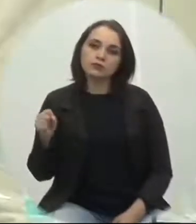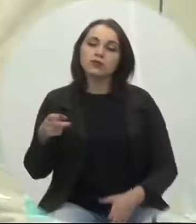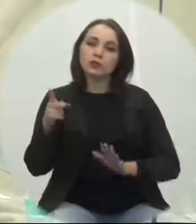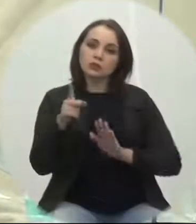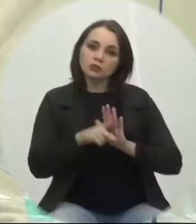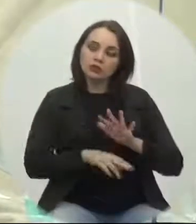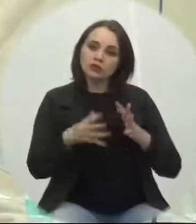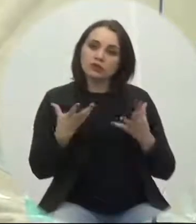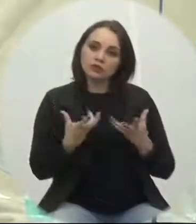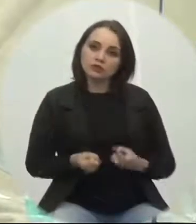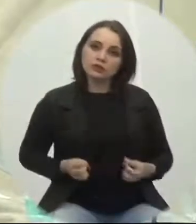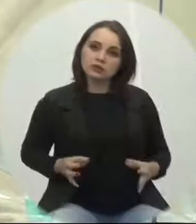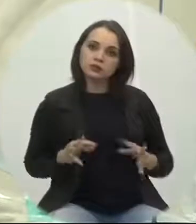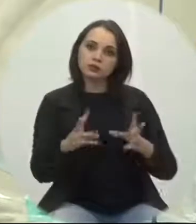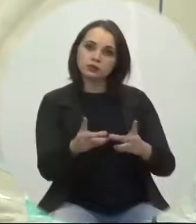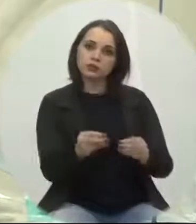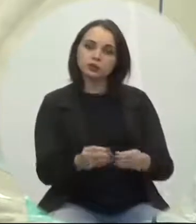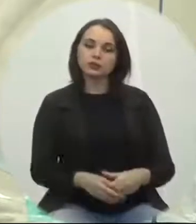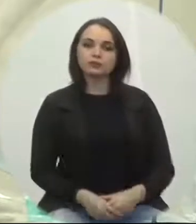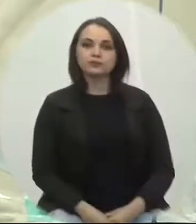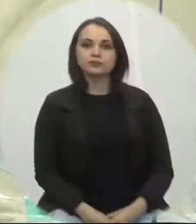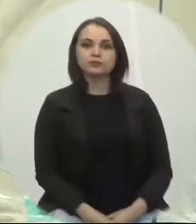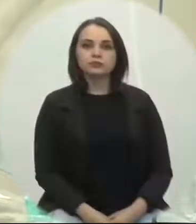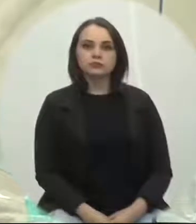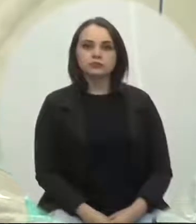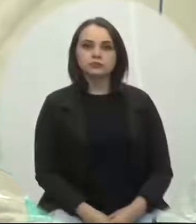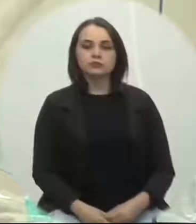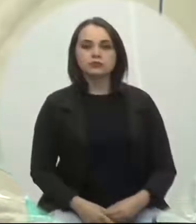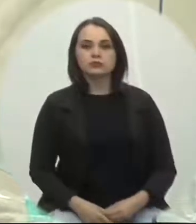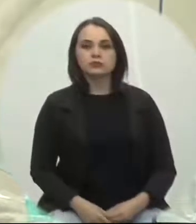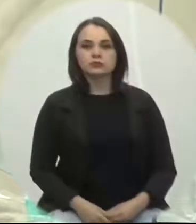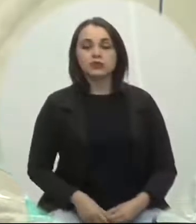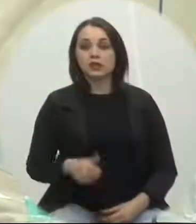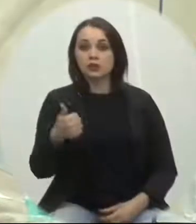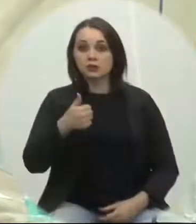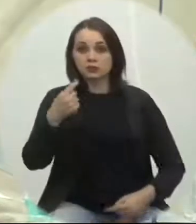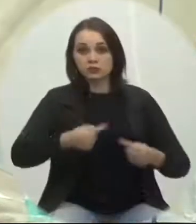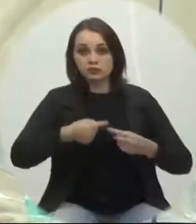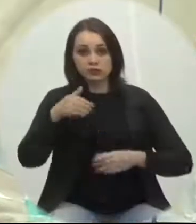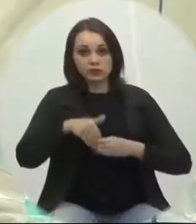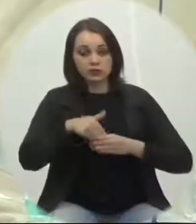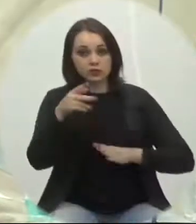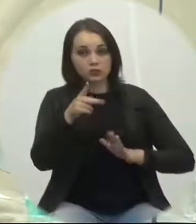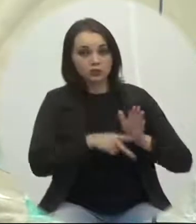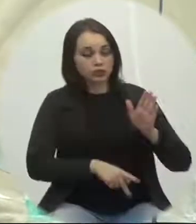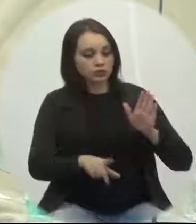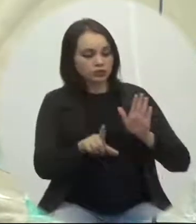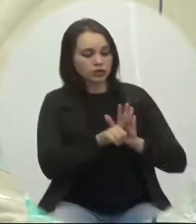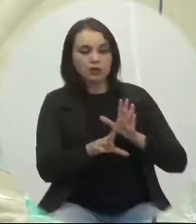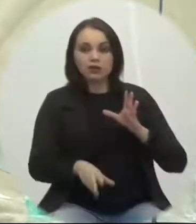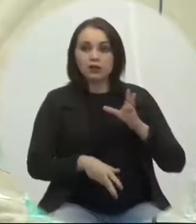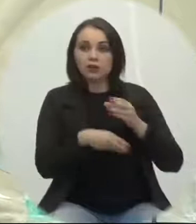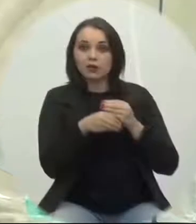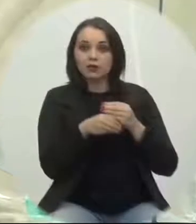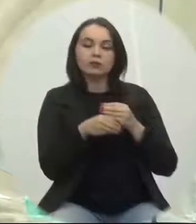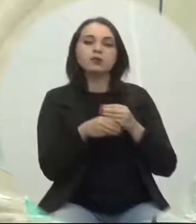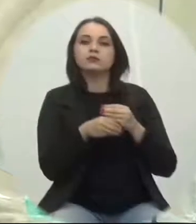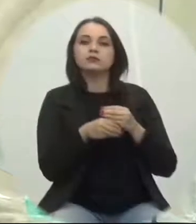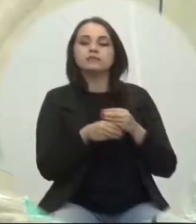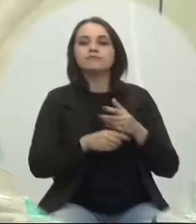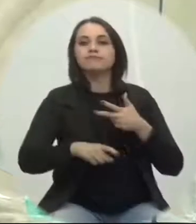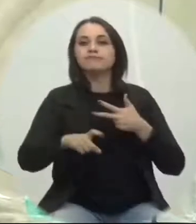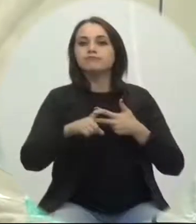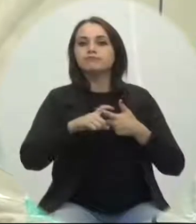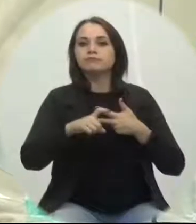projeto foi aprovado por unanimidade em primeira discussão e votação o projeto de lei complementar do poder